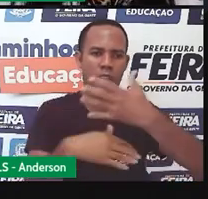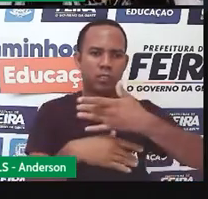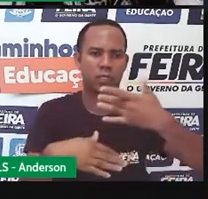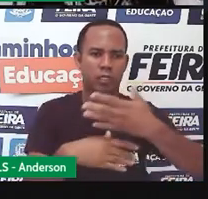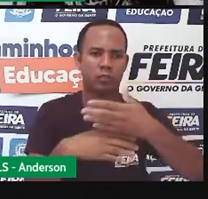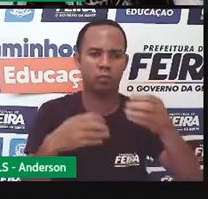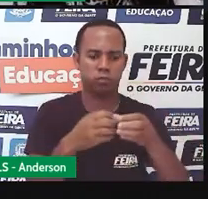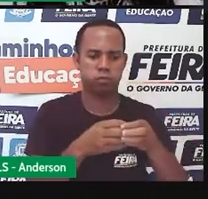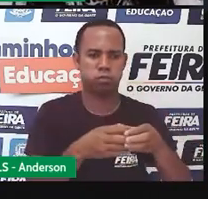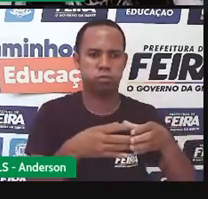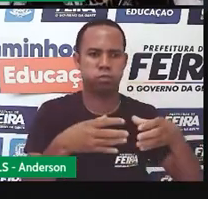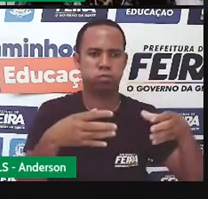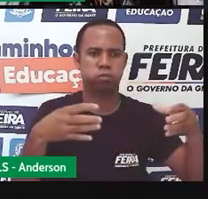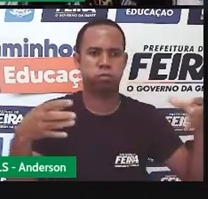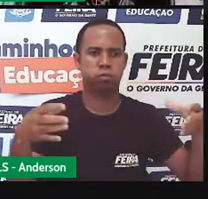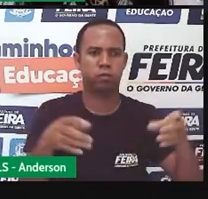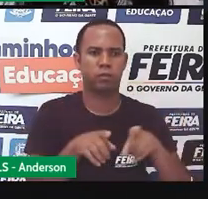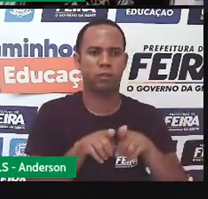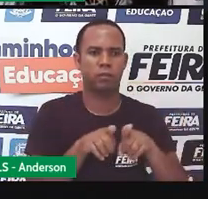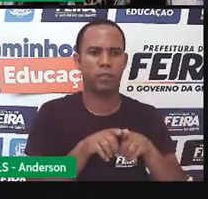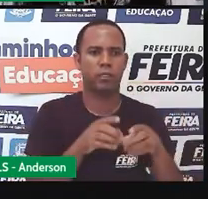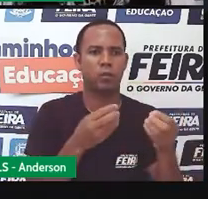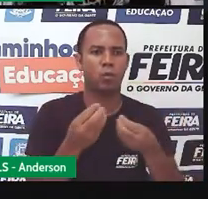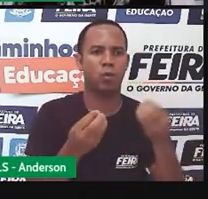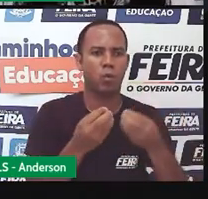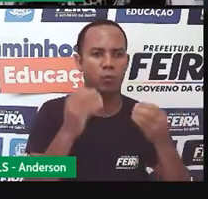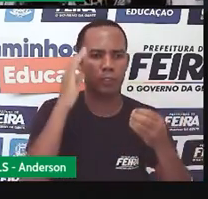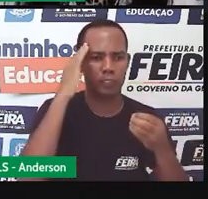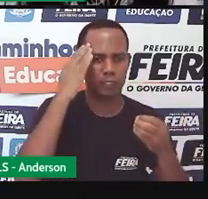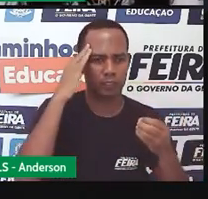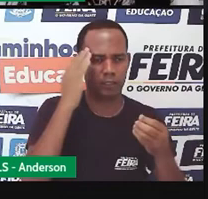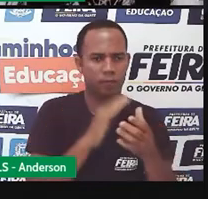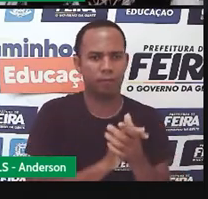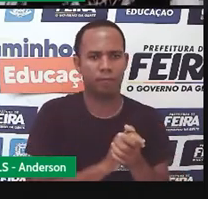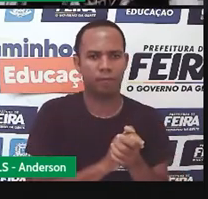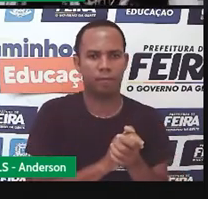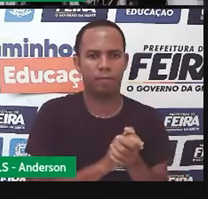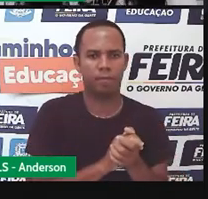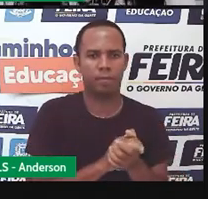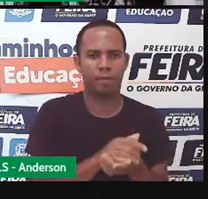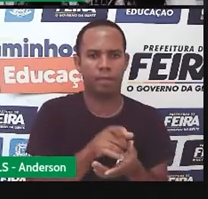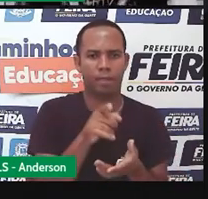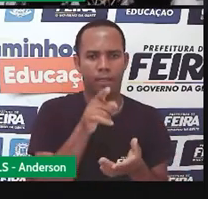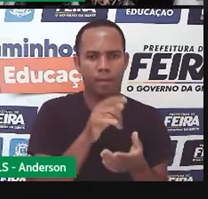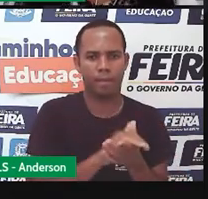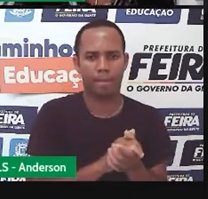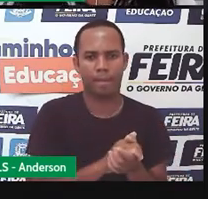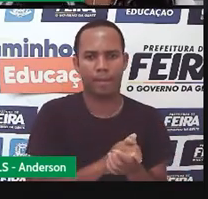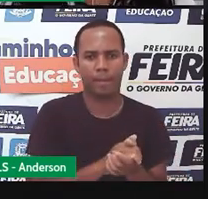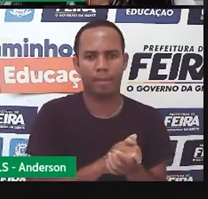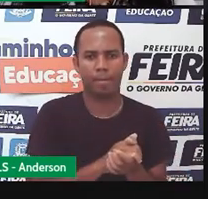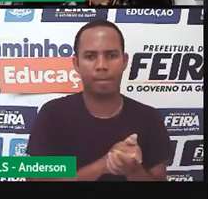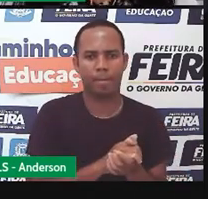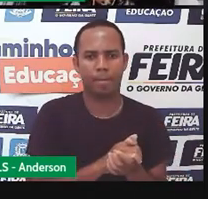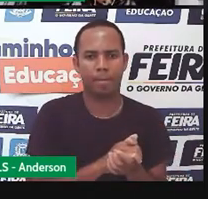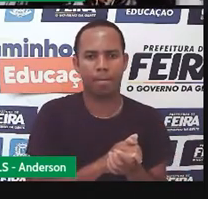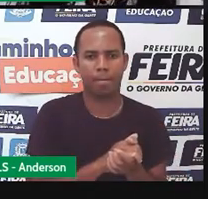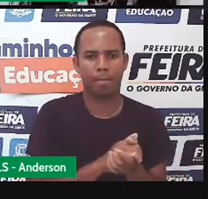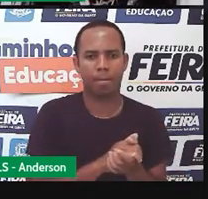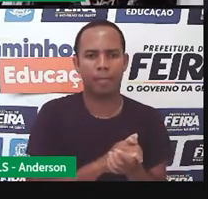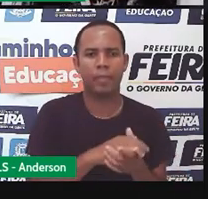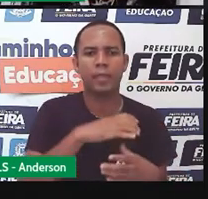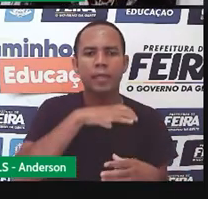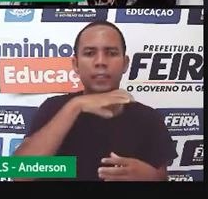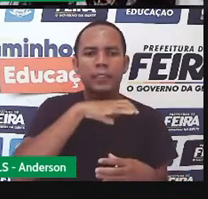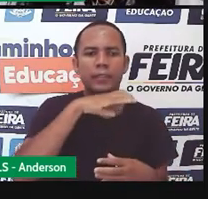visivelmente. O que que dá a entender com isso? Isso, muito bem, que os animais